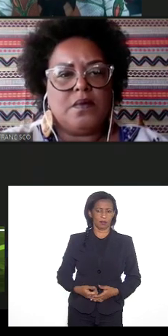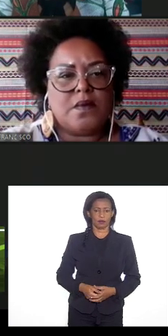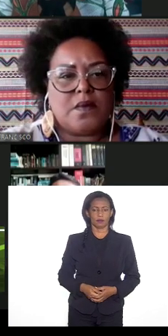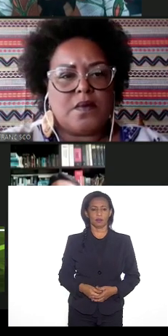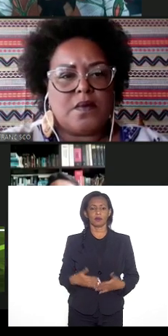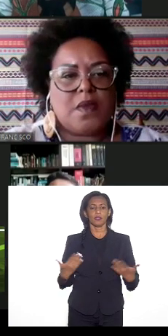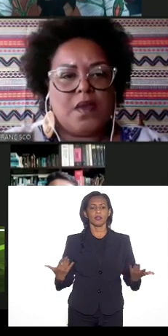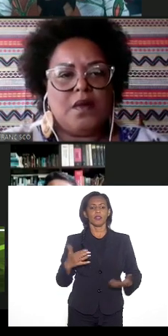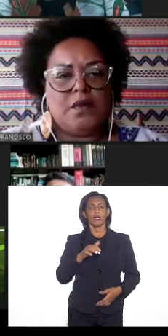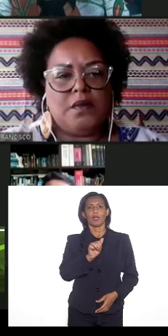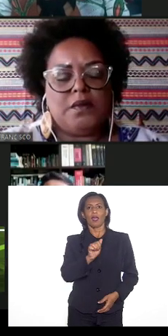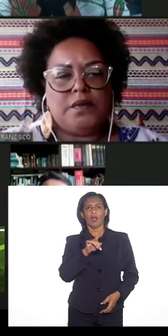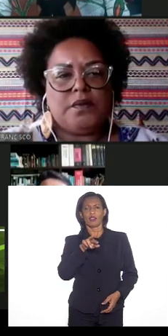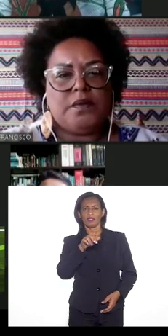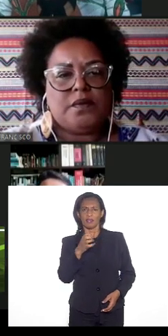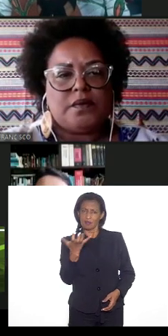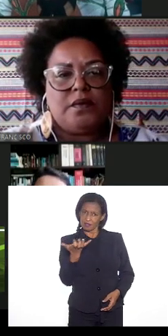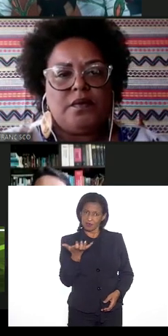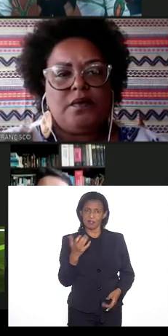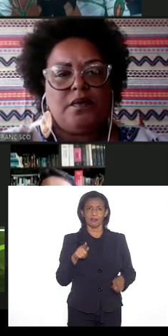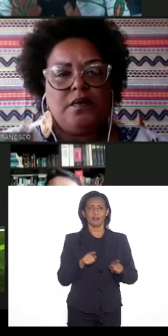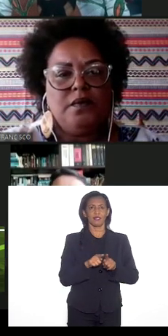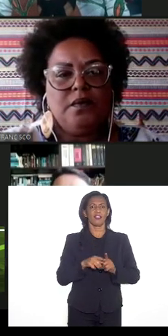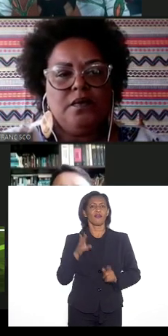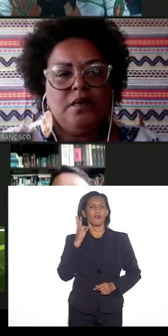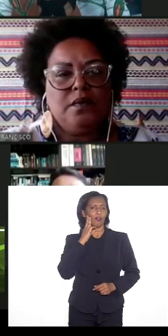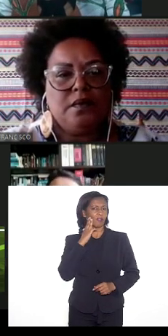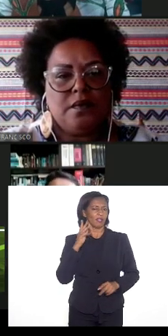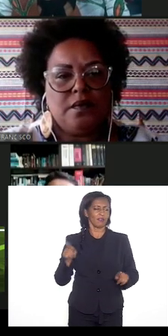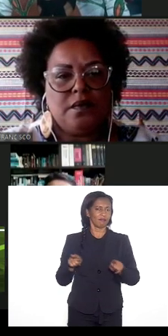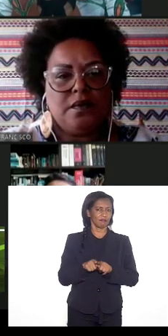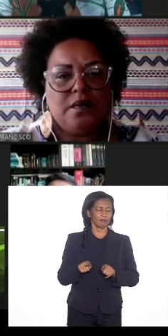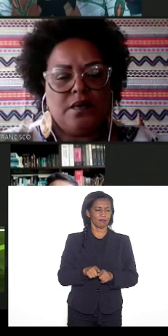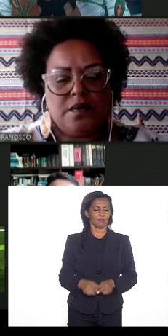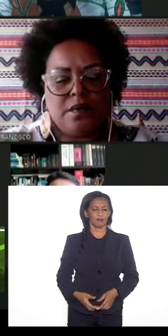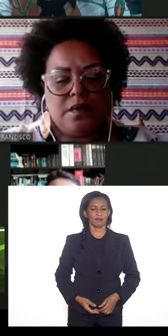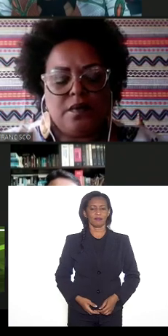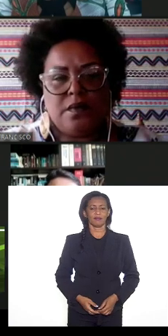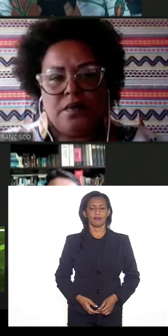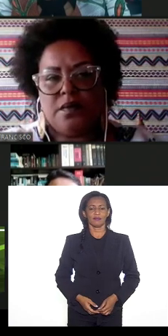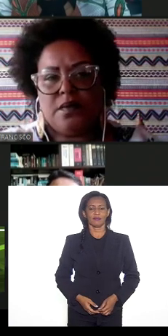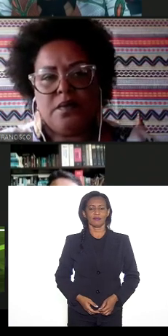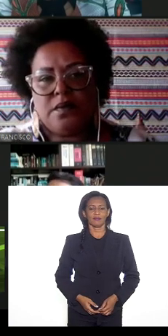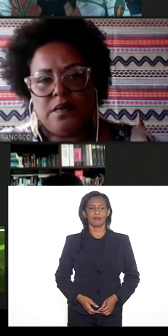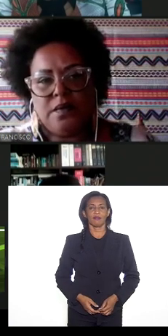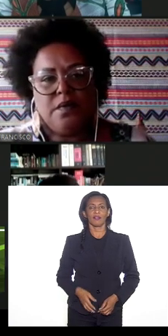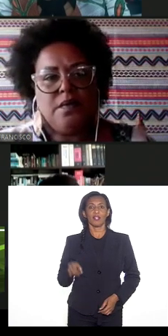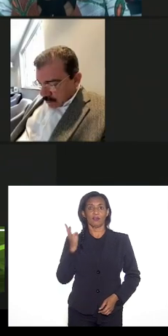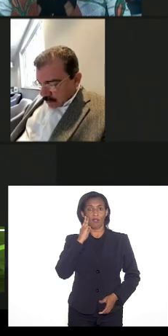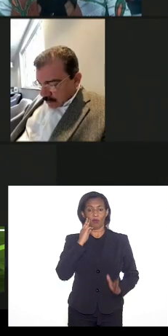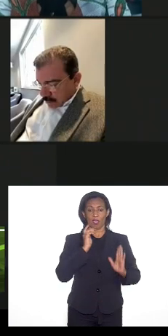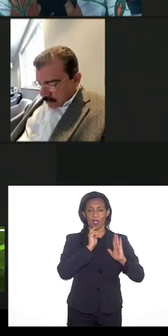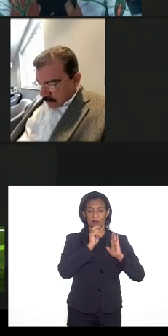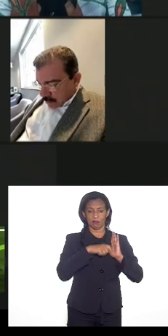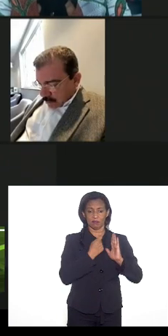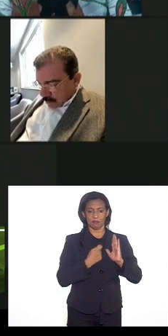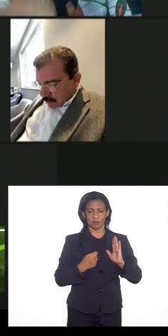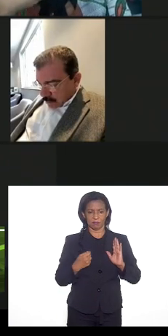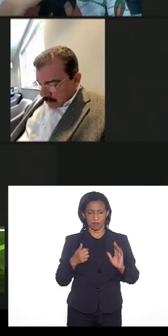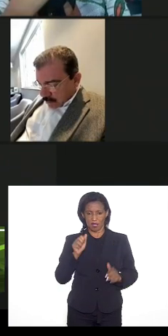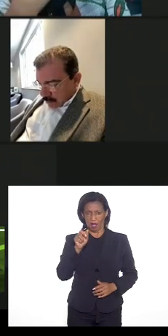observação e deputado Valdeck também deputado Valdeck quer se inscrever deputada Adriana